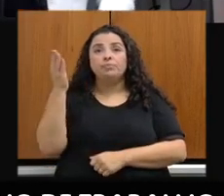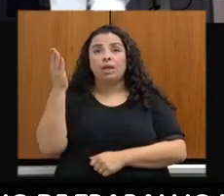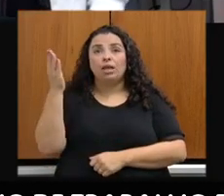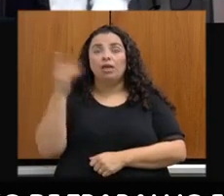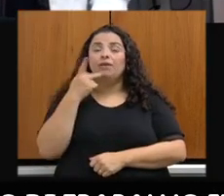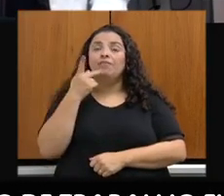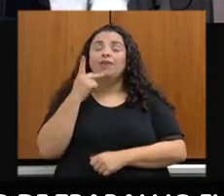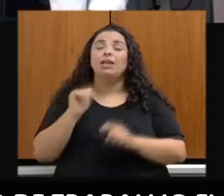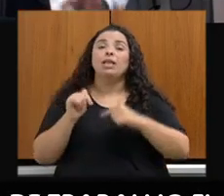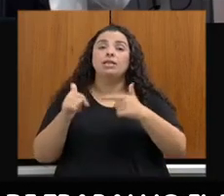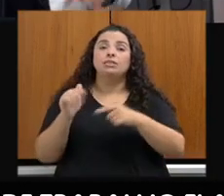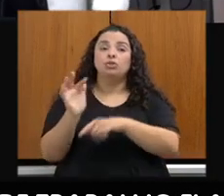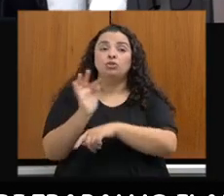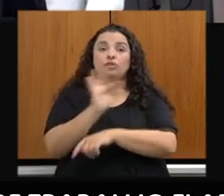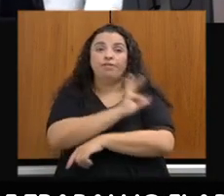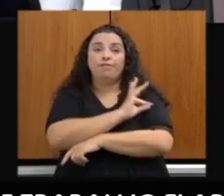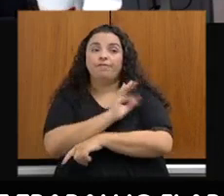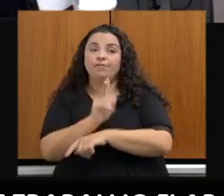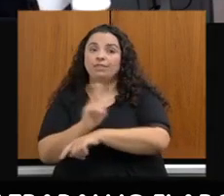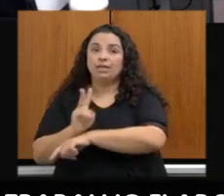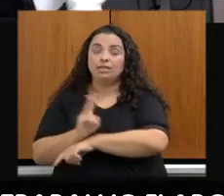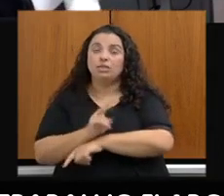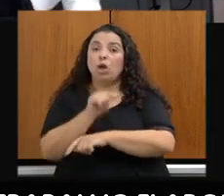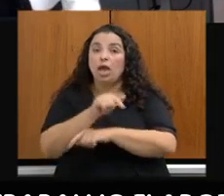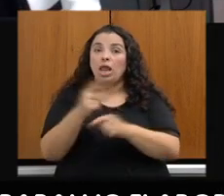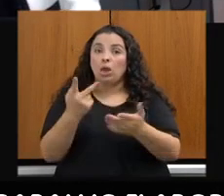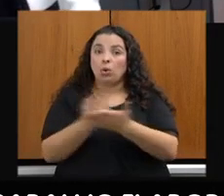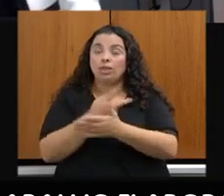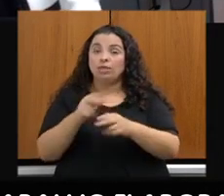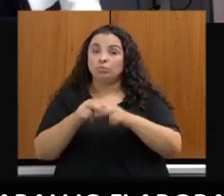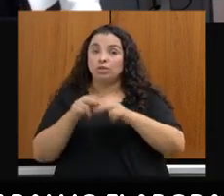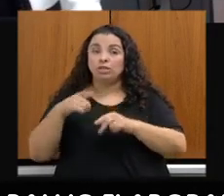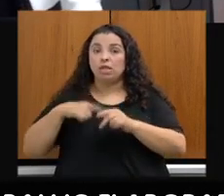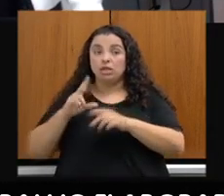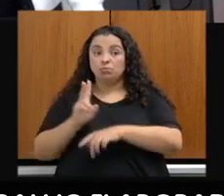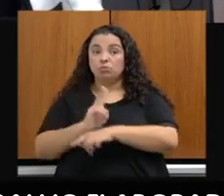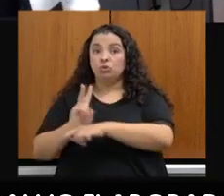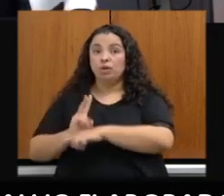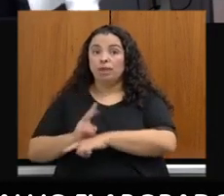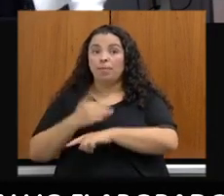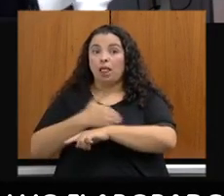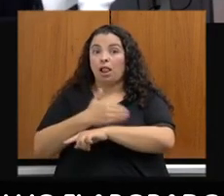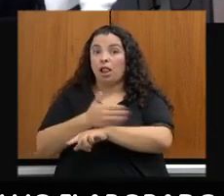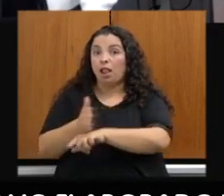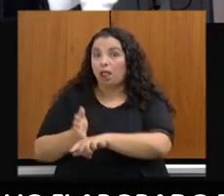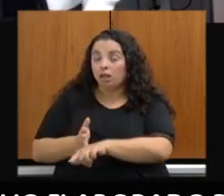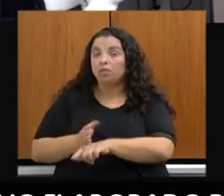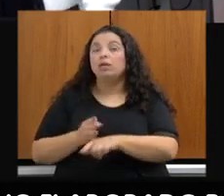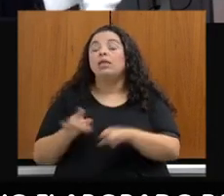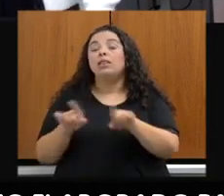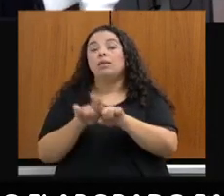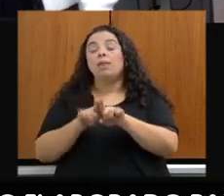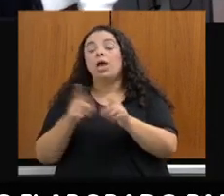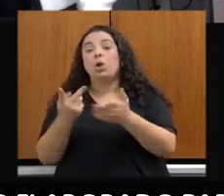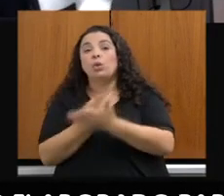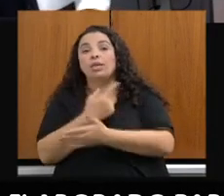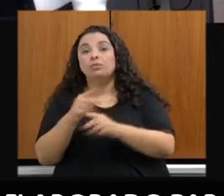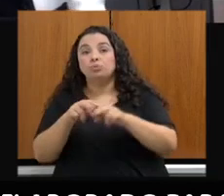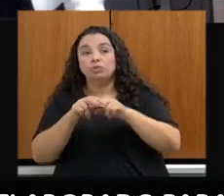ação de fiscalização, e a ação de fiscalização ocorre a partir do monitoramento contínuo, mas ela também ocorre através de fiscalizações